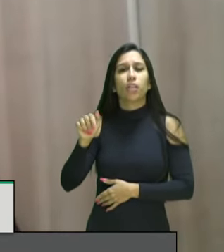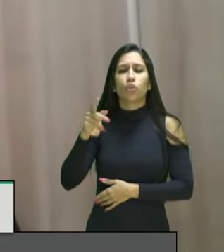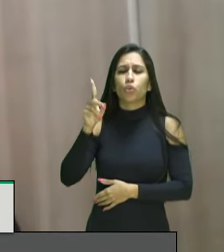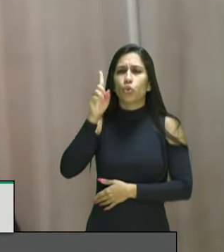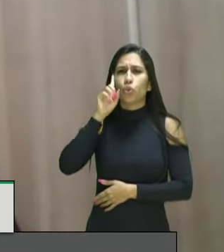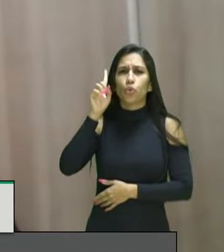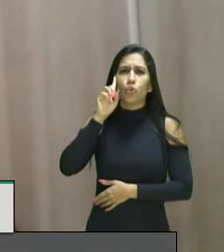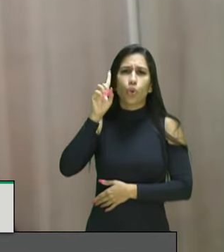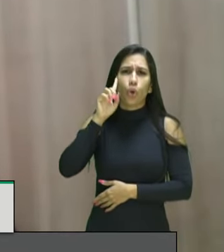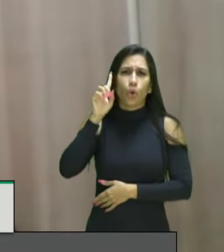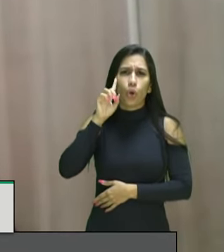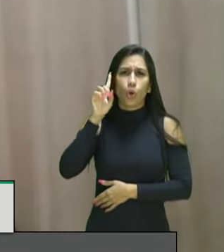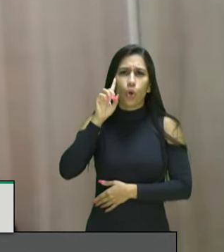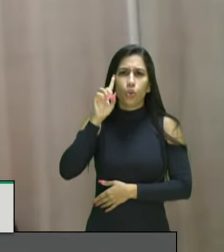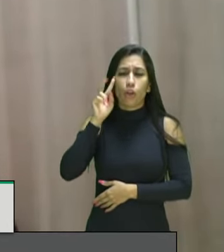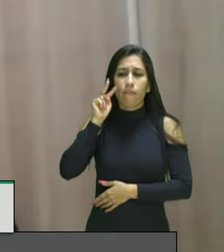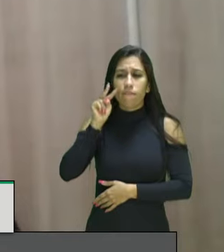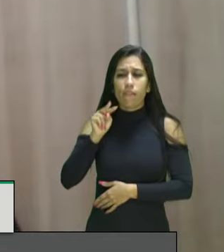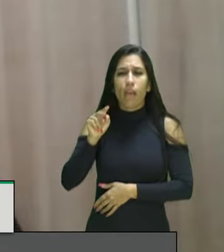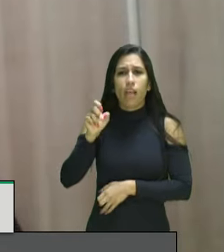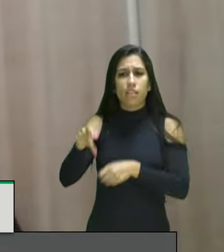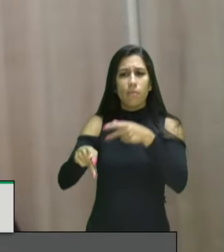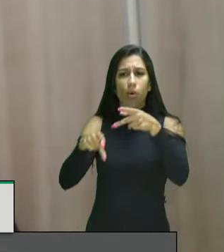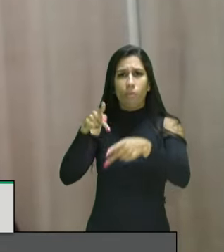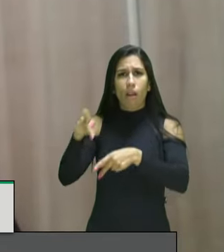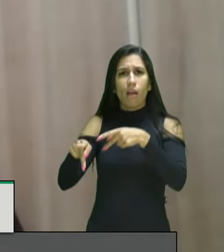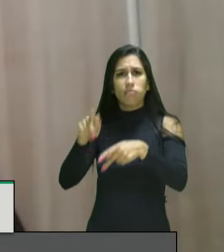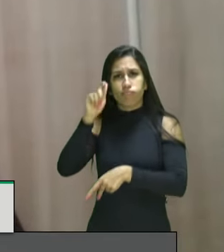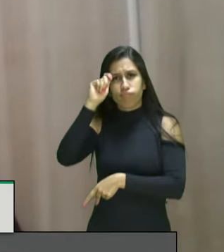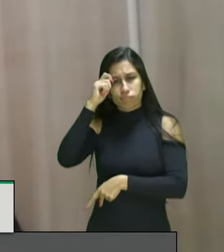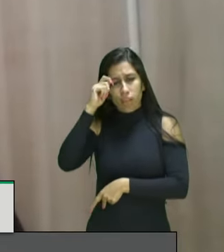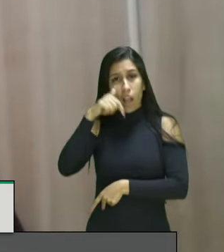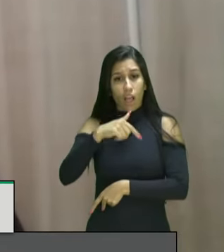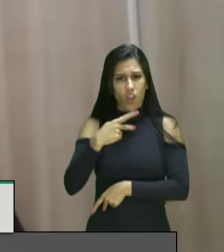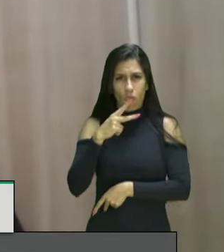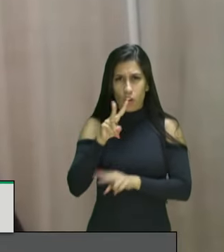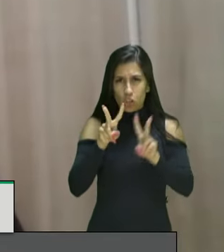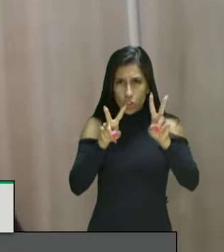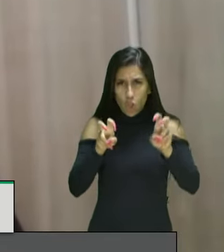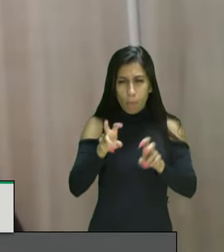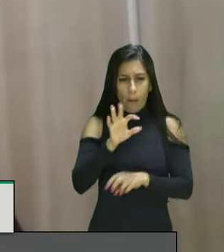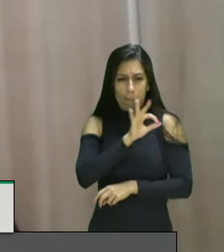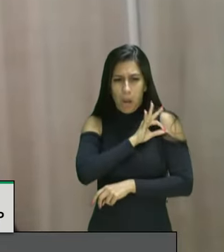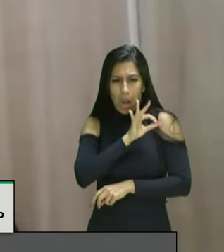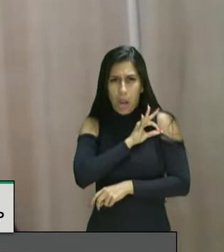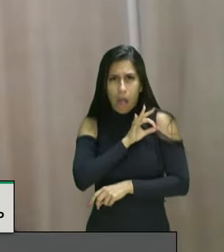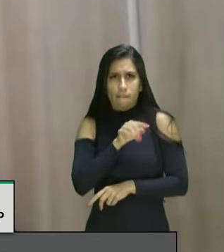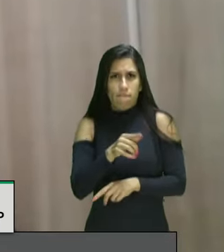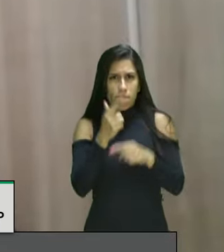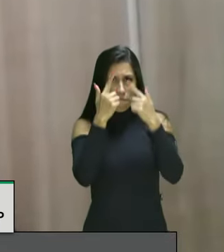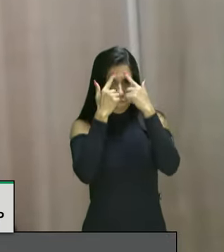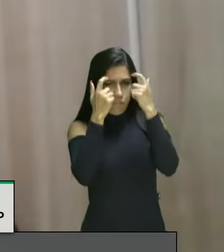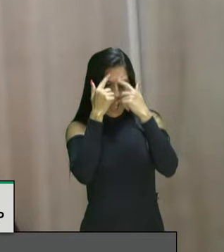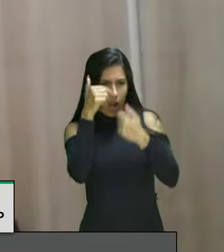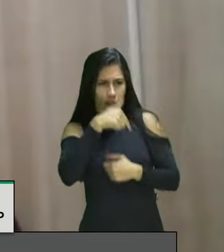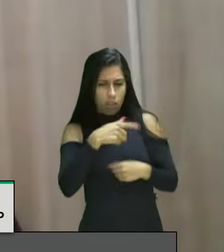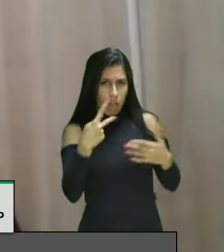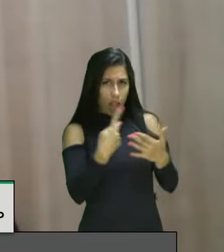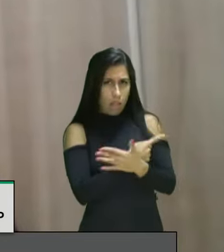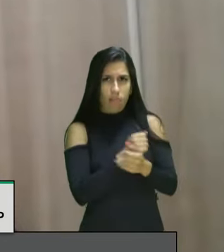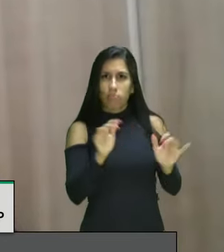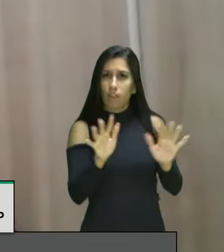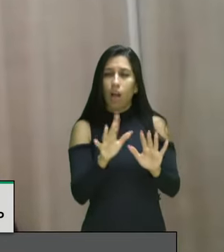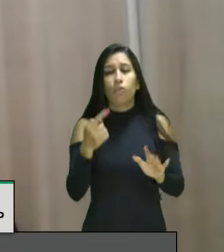negra e aqui eu não falo apenas da letalidade policial mas falo da violência estatal praticada através de micro